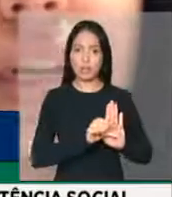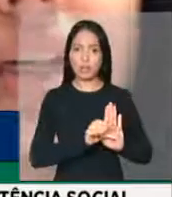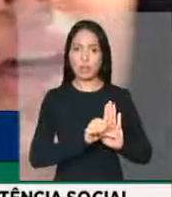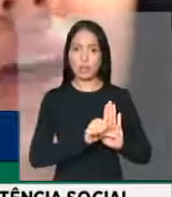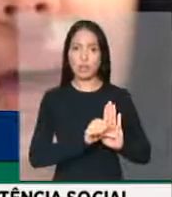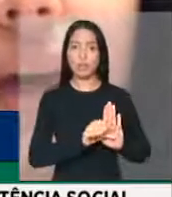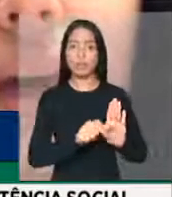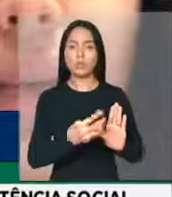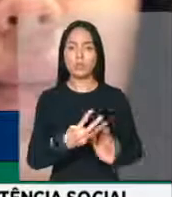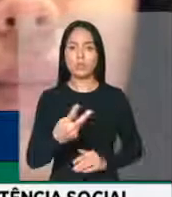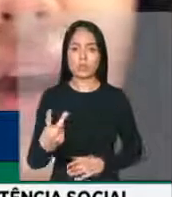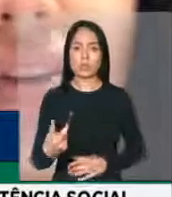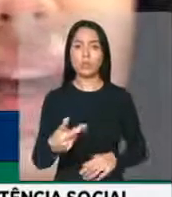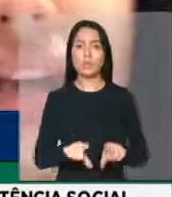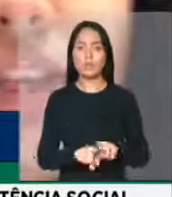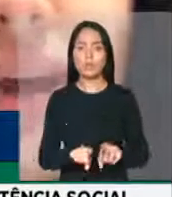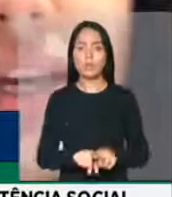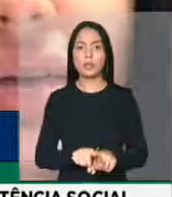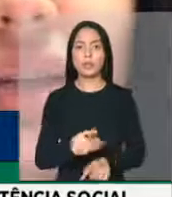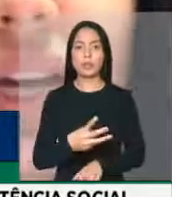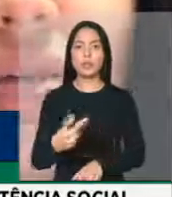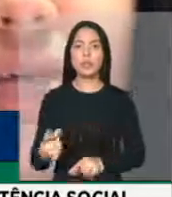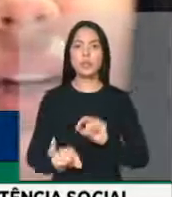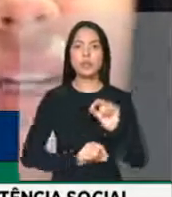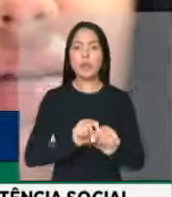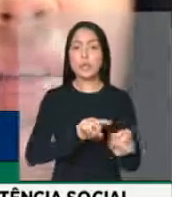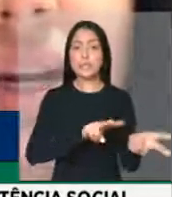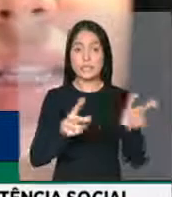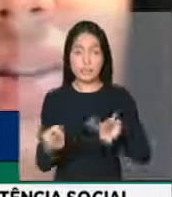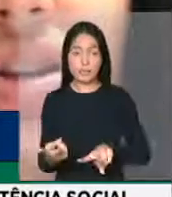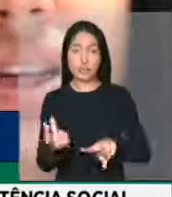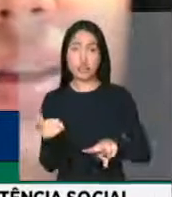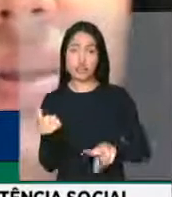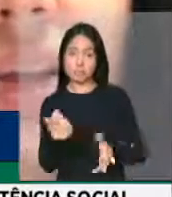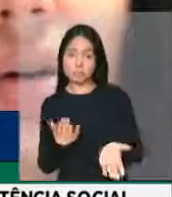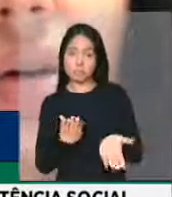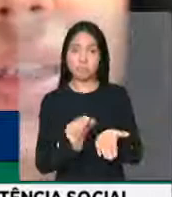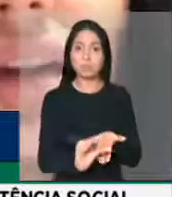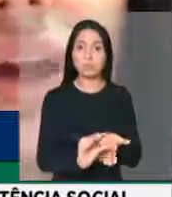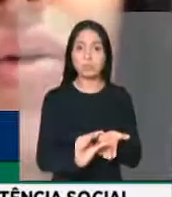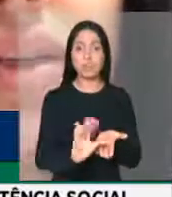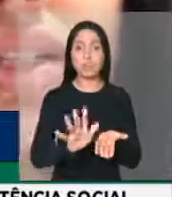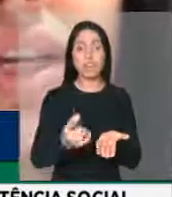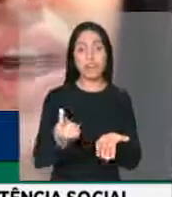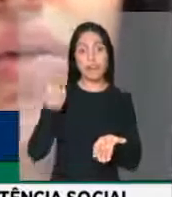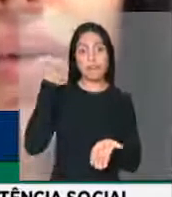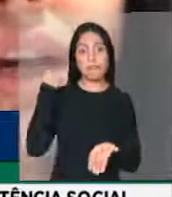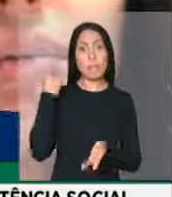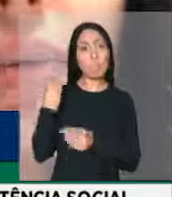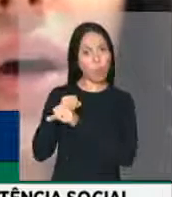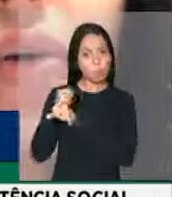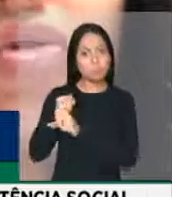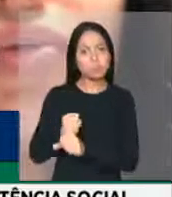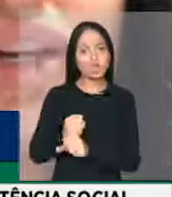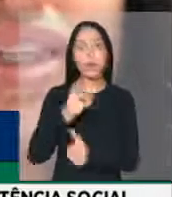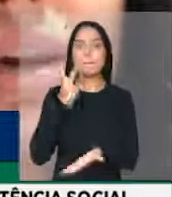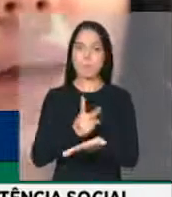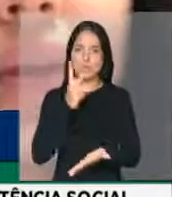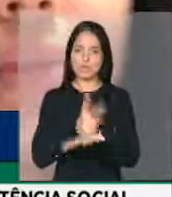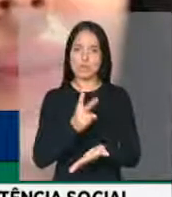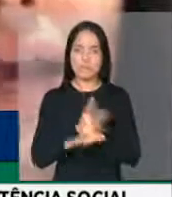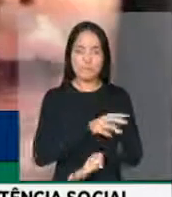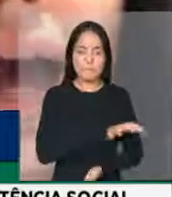de 2015, prevêem que a transferência dos saldos financeiros permanecentes de exercícios anteriores devem acontecer dentro do mesmo bloco de